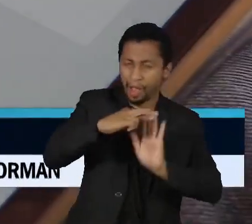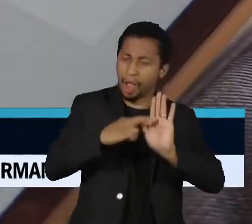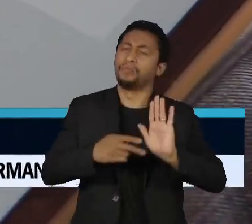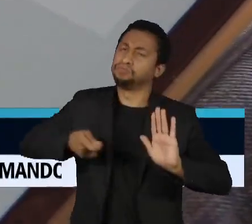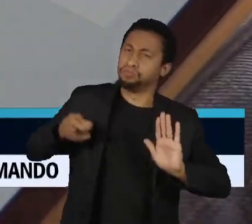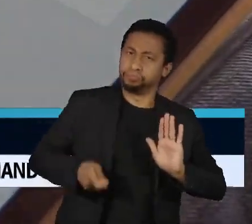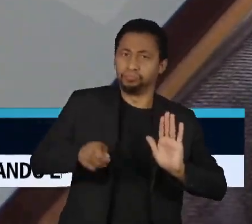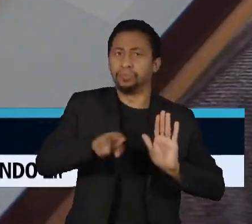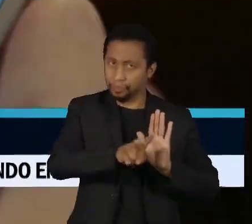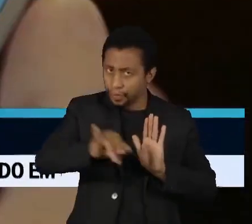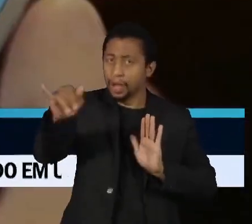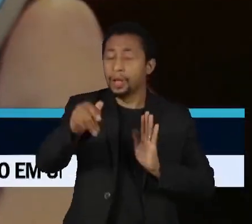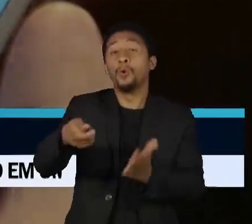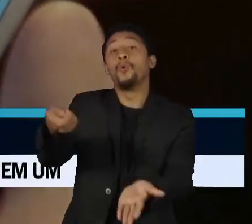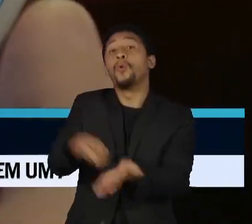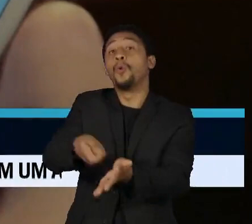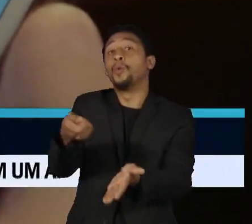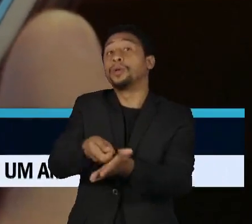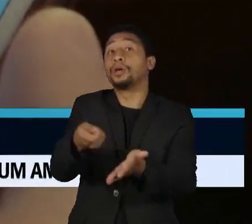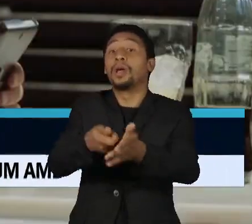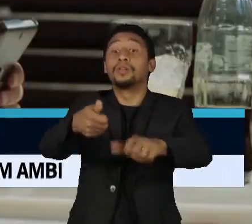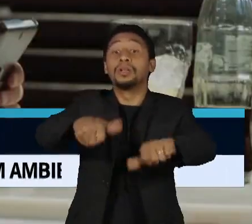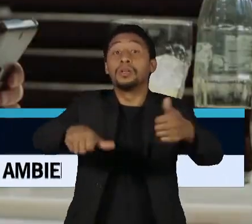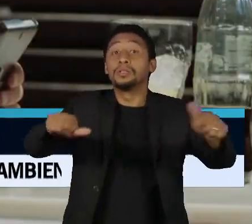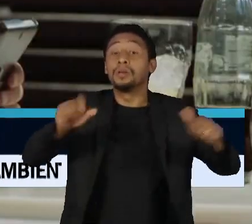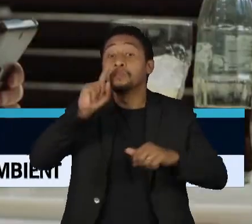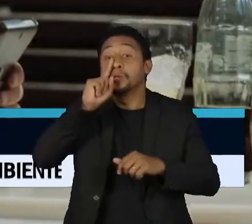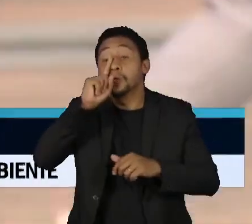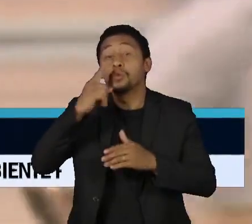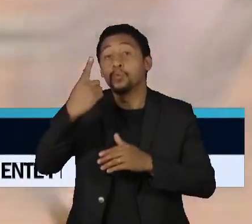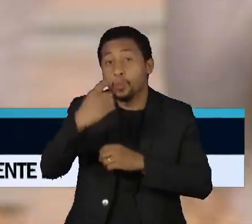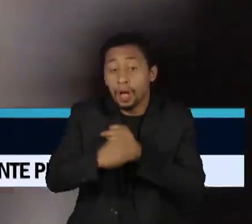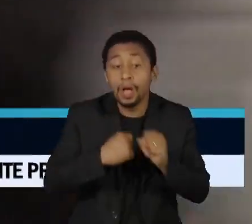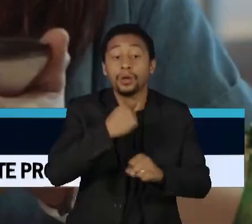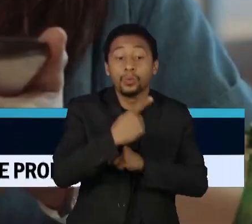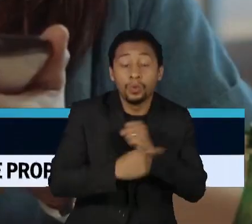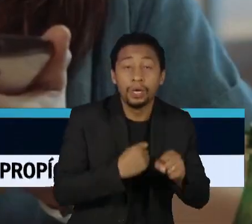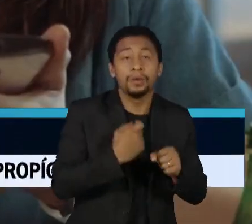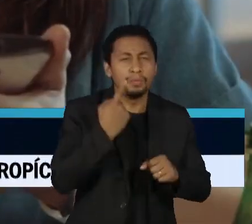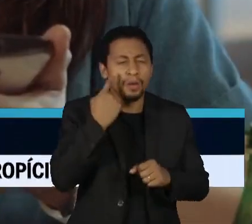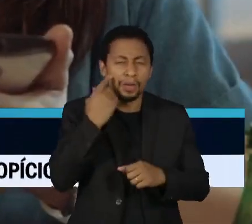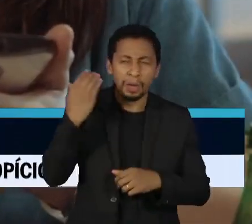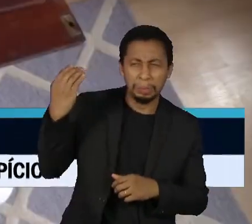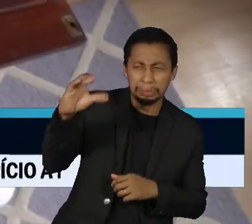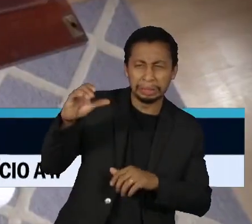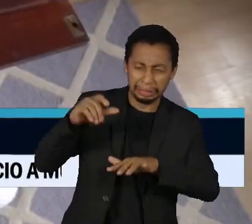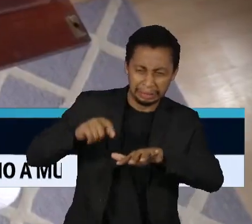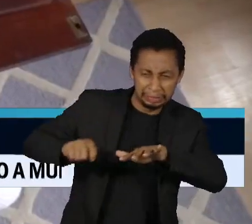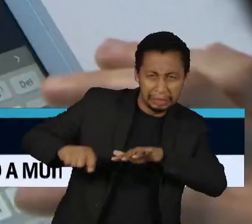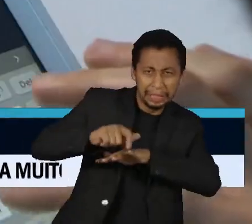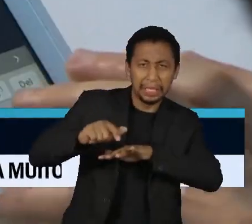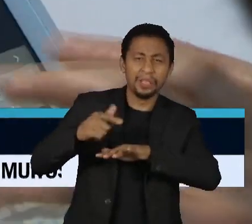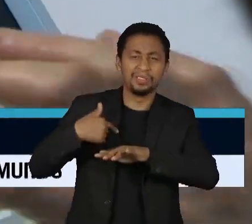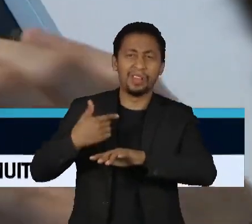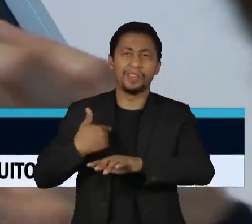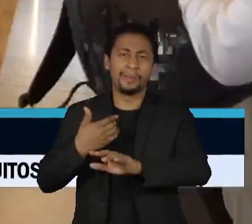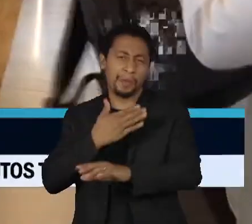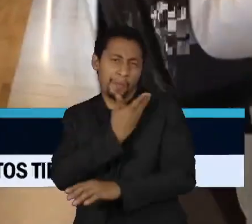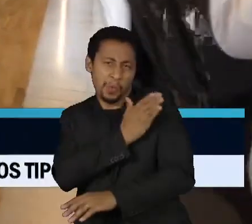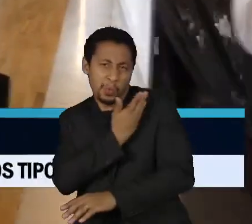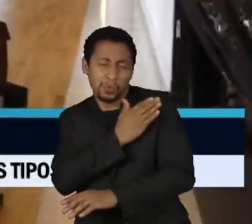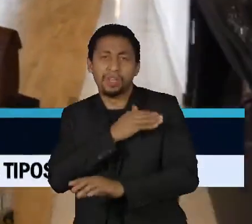rígidas, com a obrigação de uma análise de risco anual para identificar postagens com desinformação, misoginia e